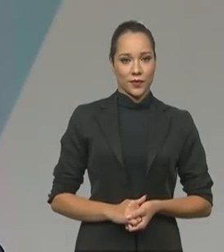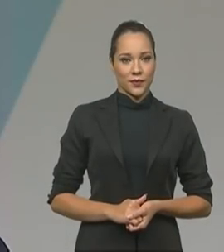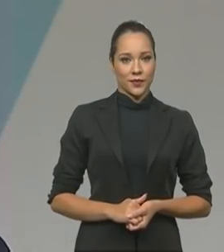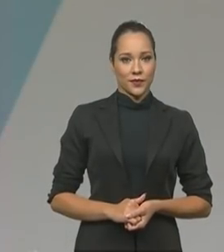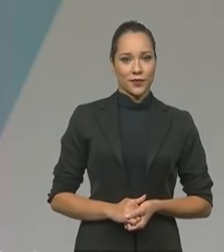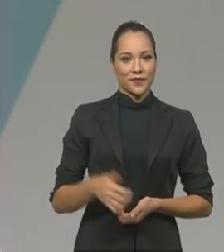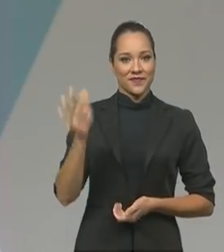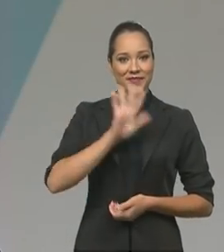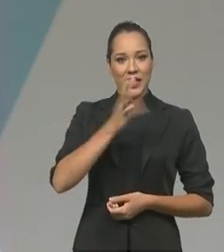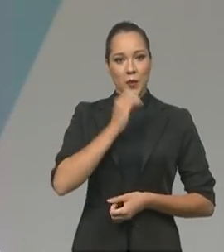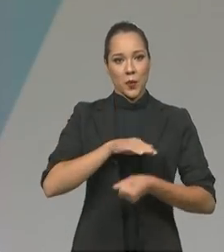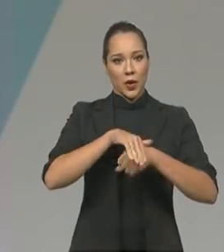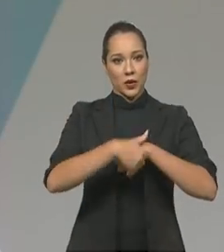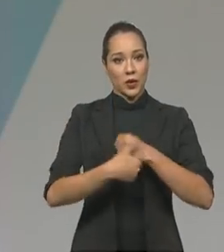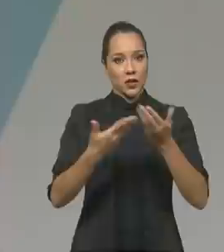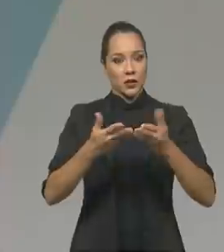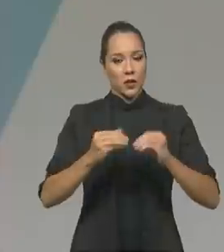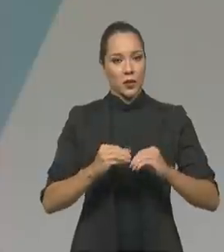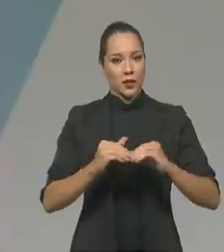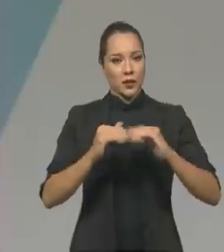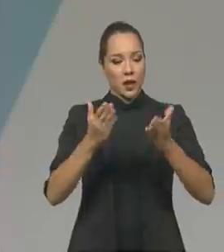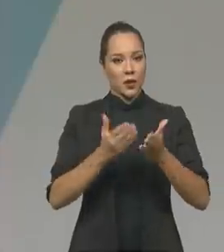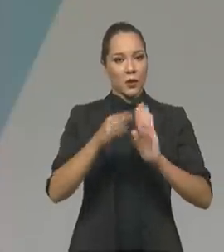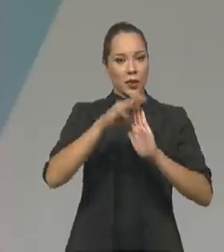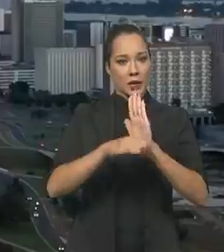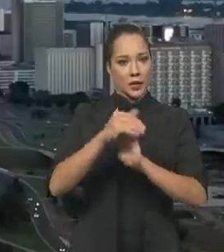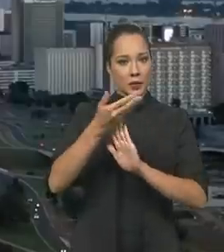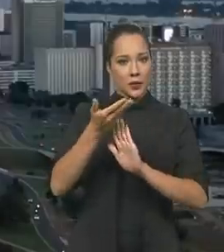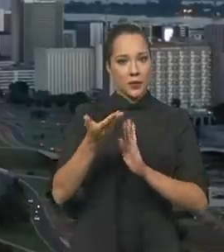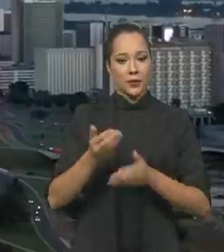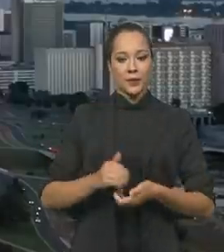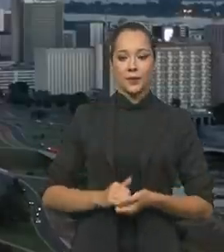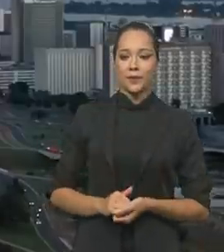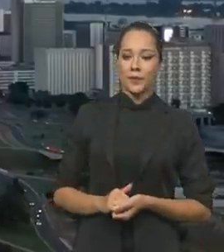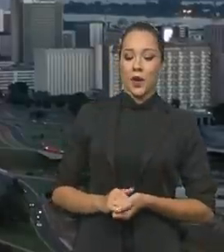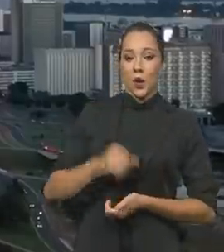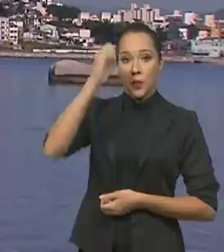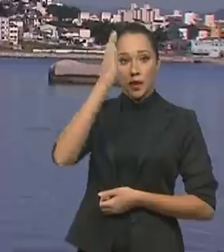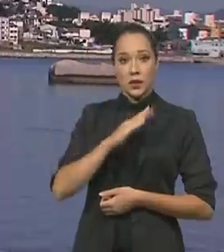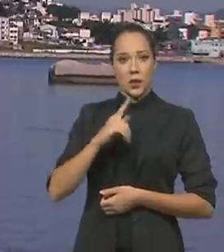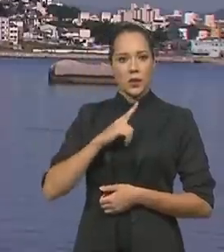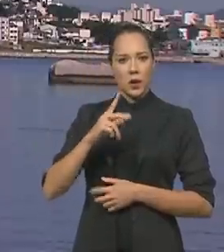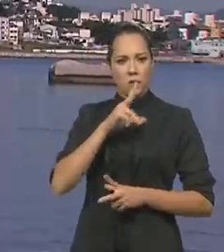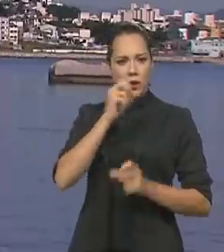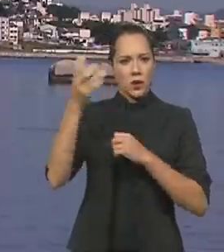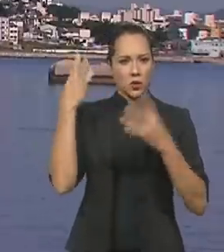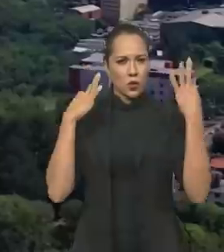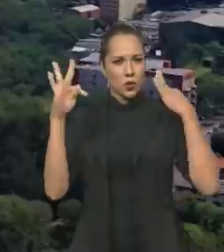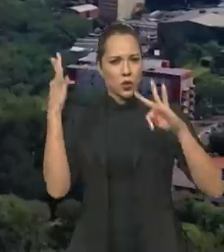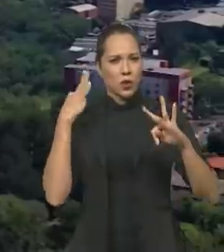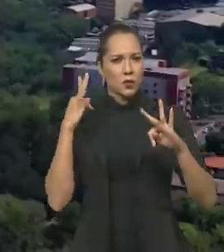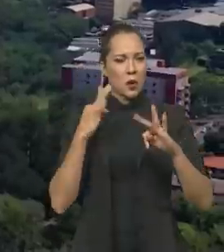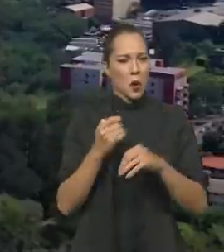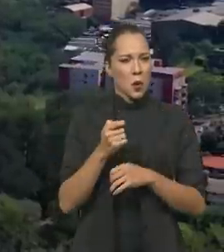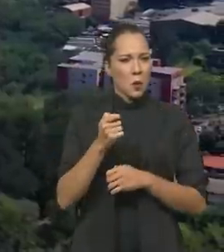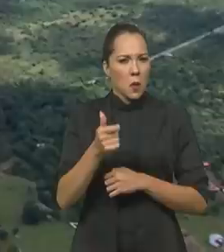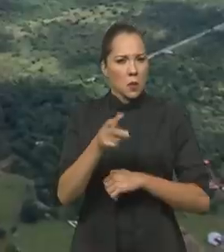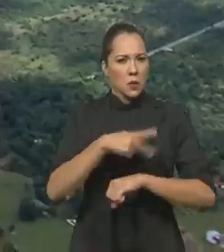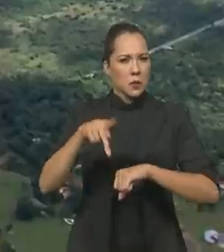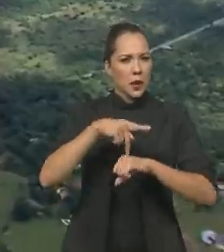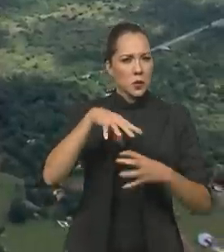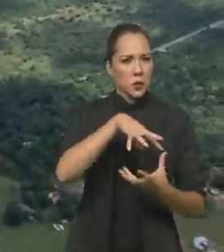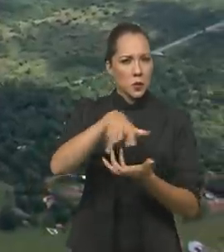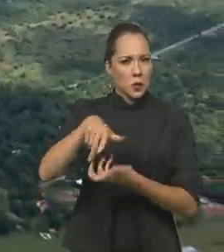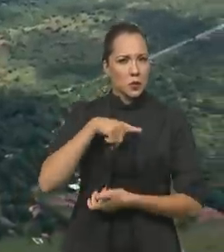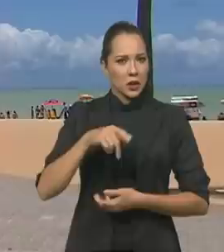Olá, boa noite. Estamos no ar com o Brasil em Pauta. O Brasil tem um potencial turístico como poucos países no